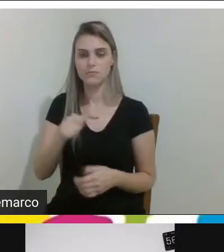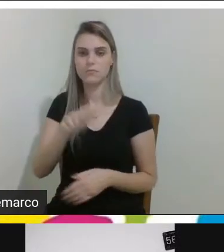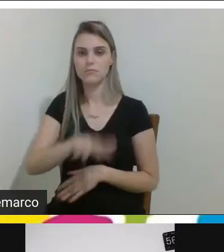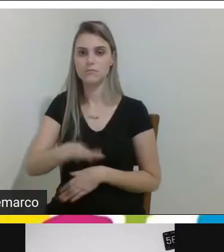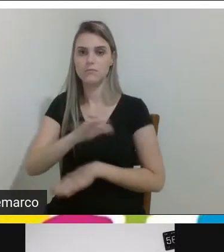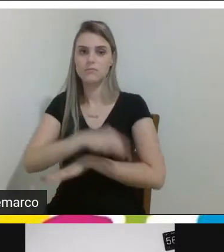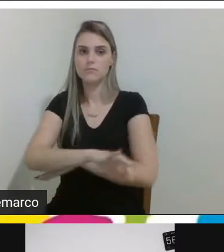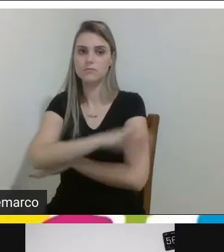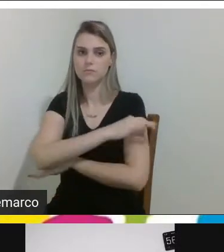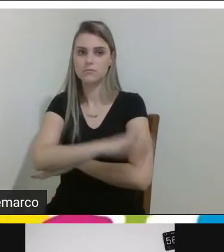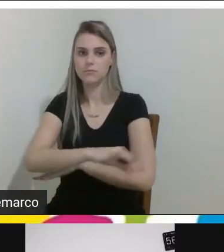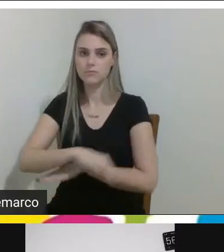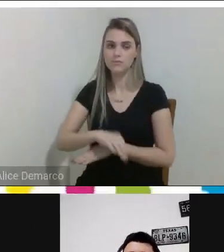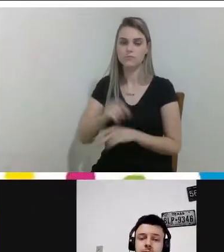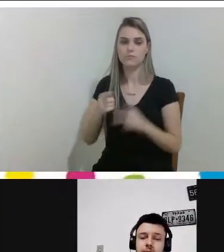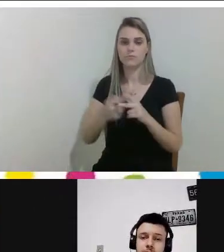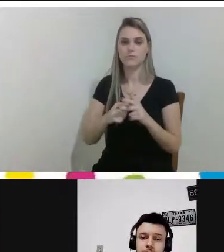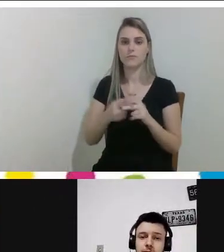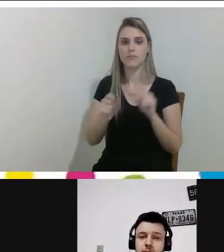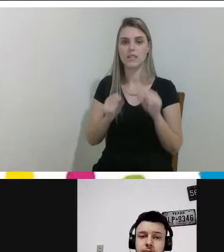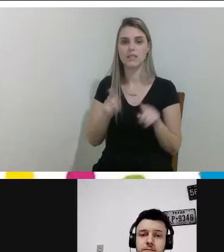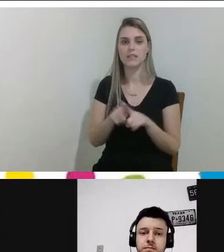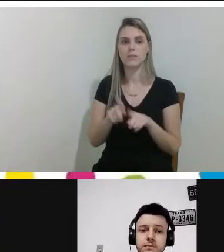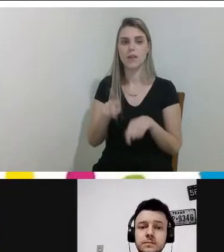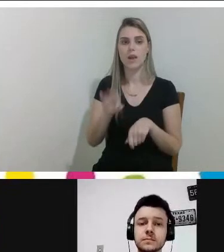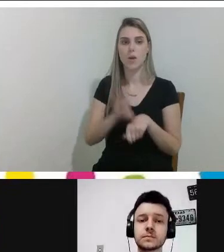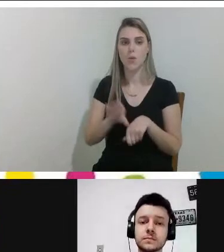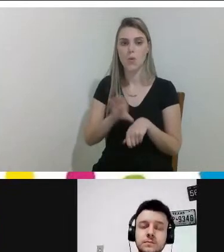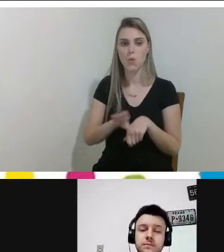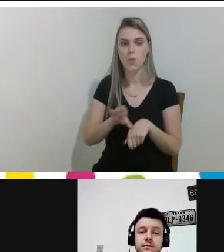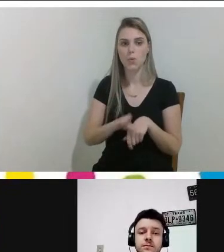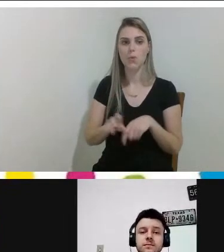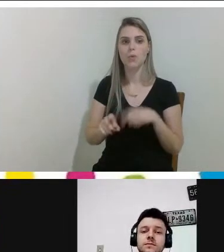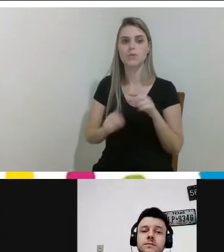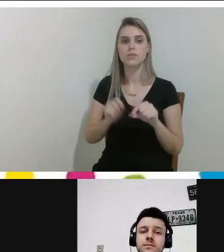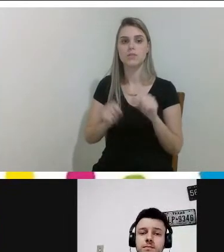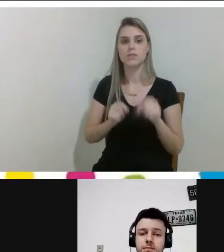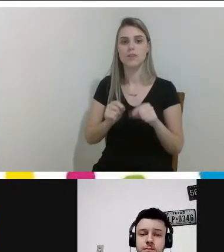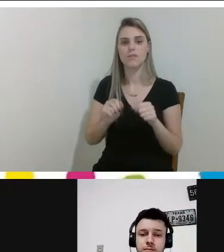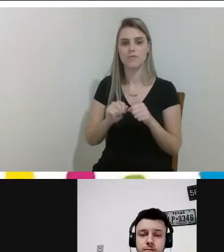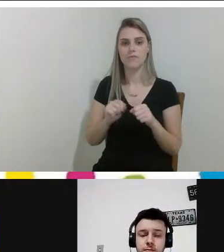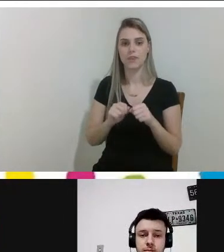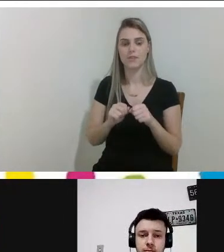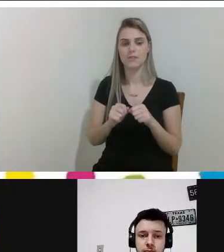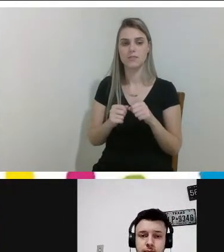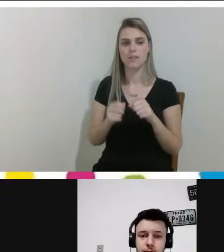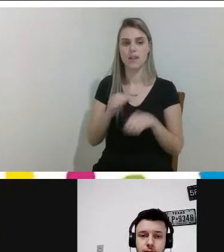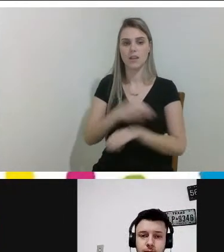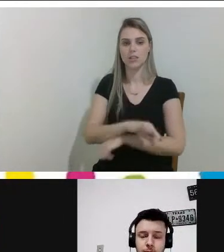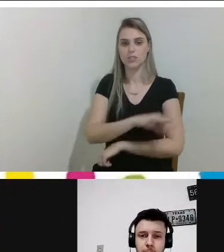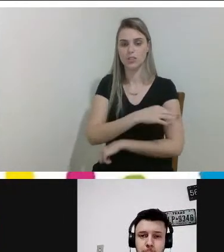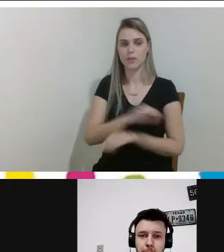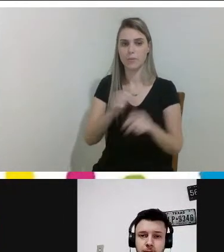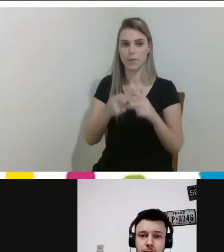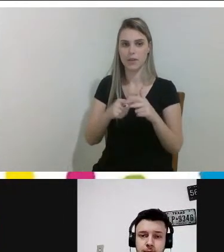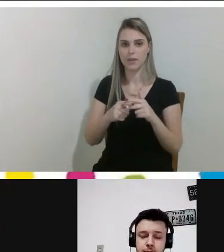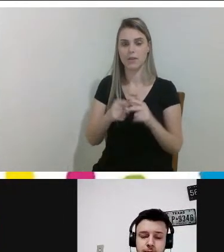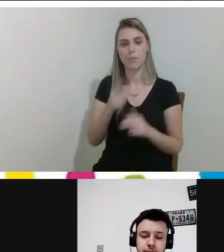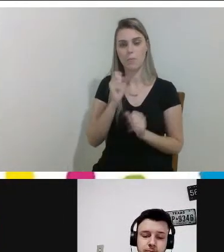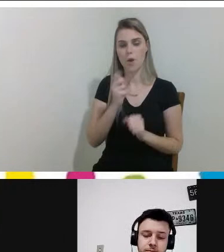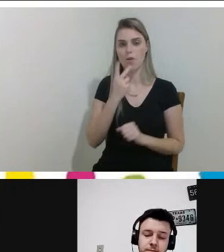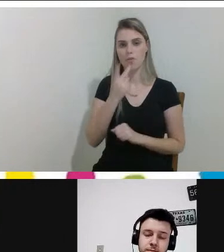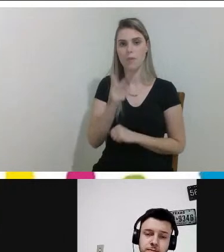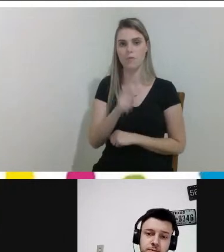mecânica que também é um curso que a nossa instituição oferece né engenharia mecânica então a palavra é sua professor